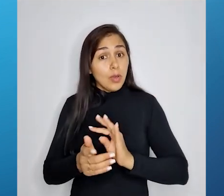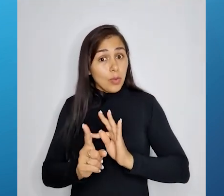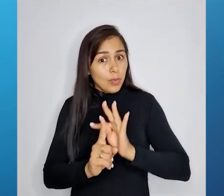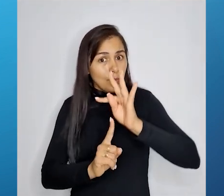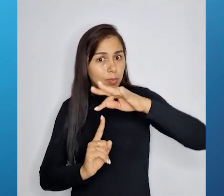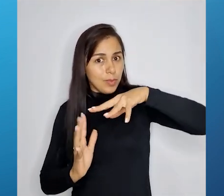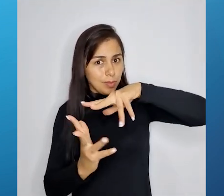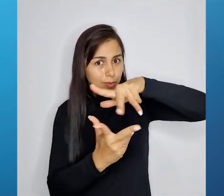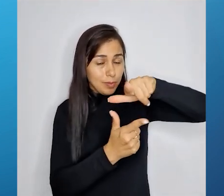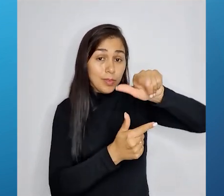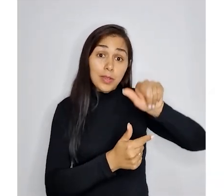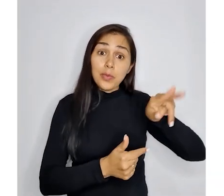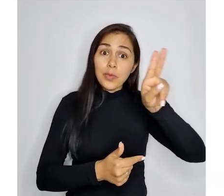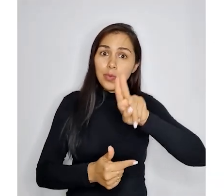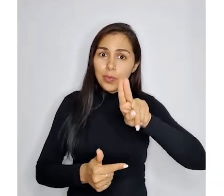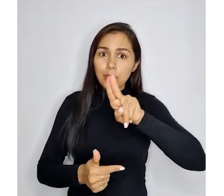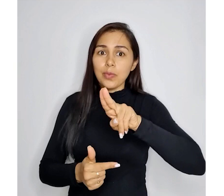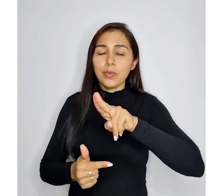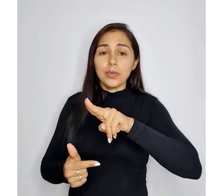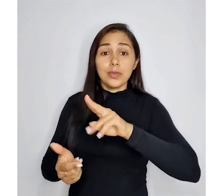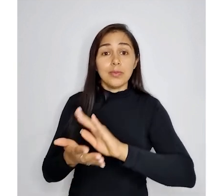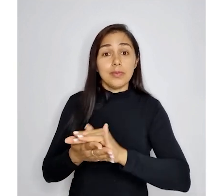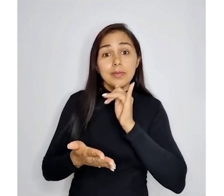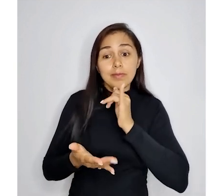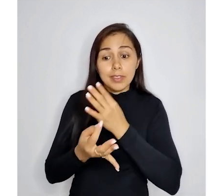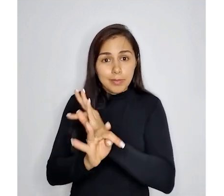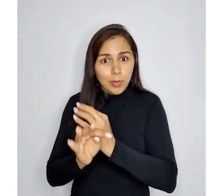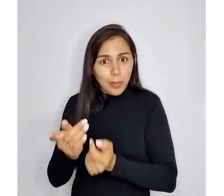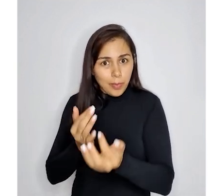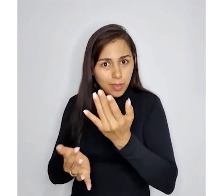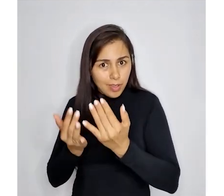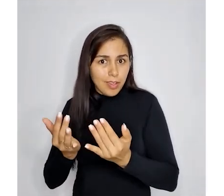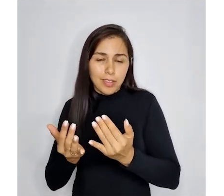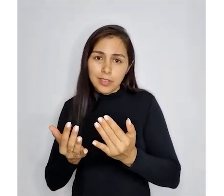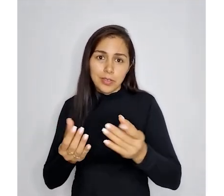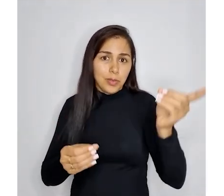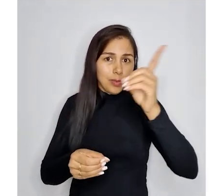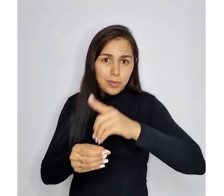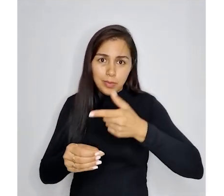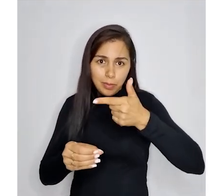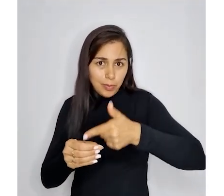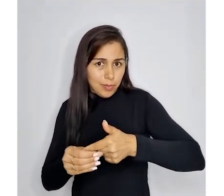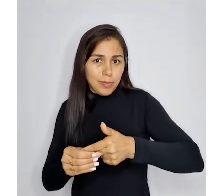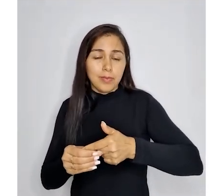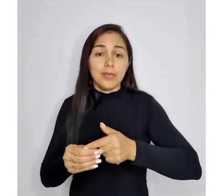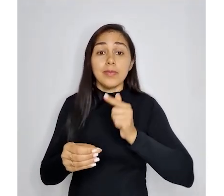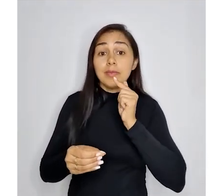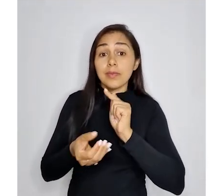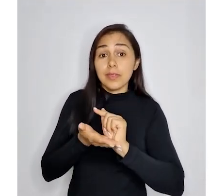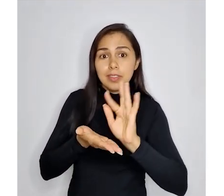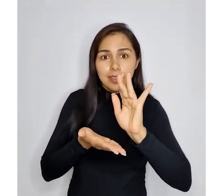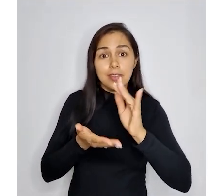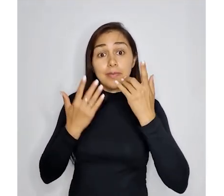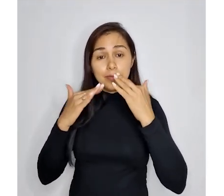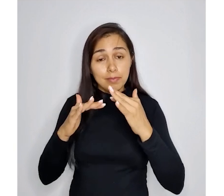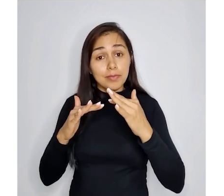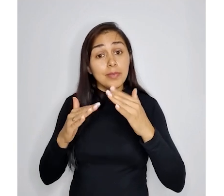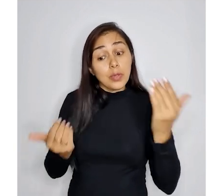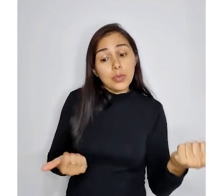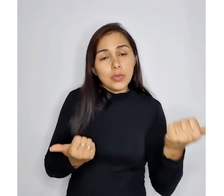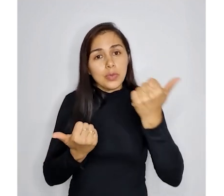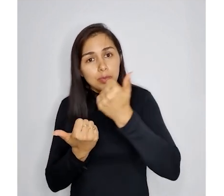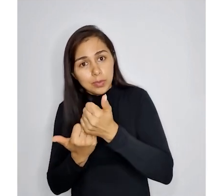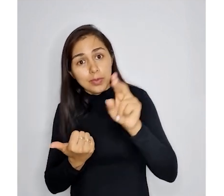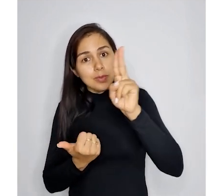é justamente a utilização de combustíveis fósseis, óleo diesel, gás natural, em geração de energia, substituir essas energias por